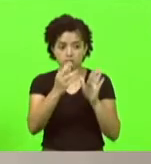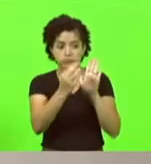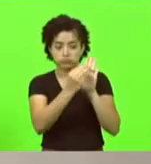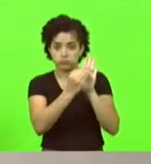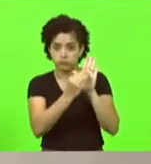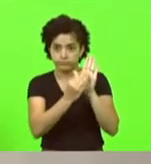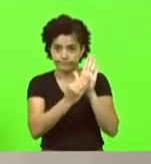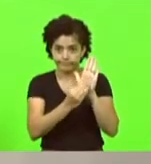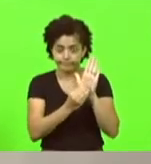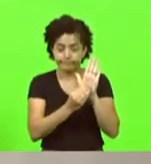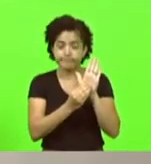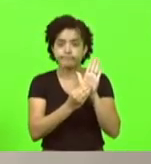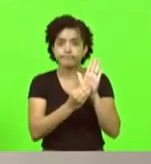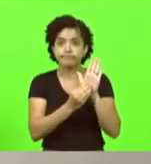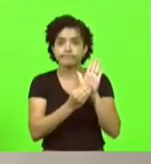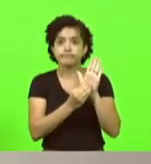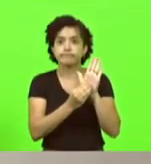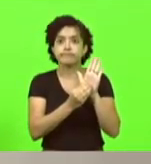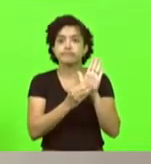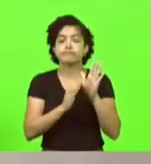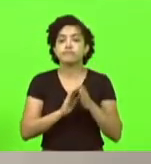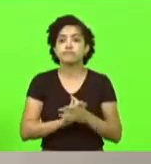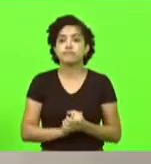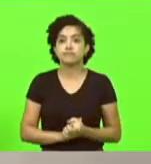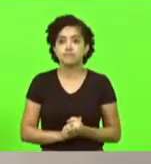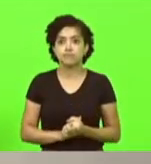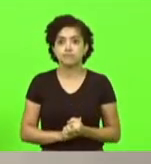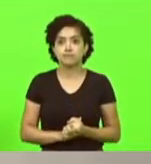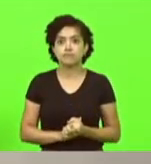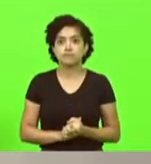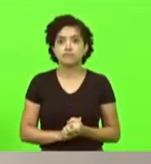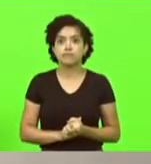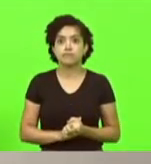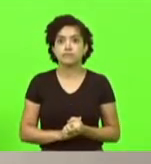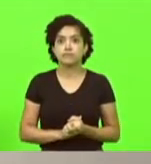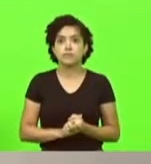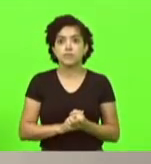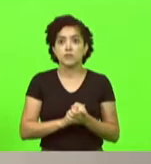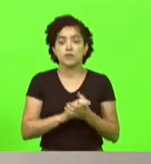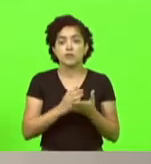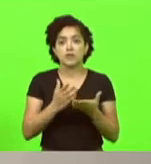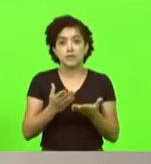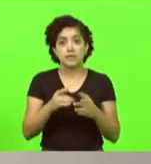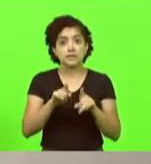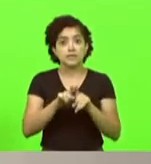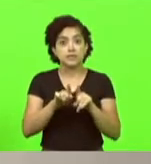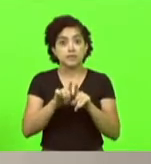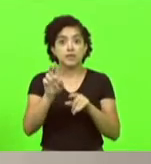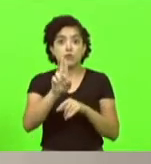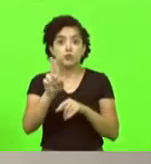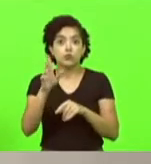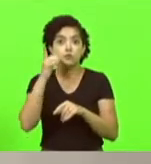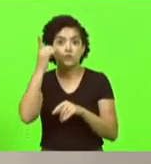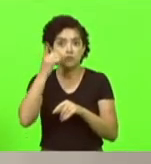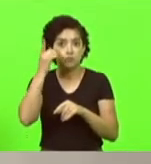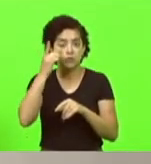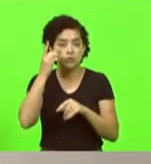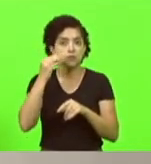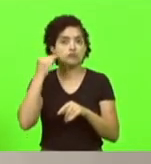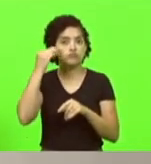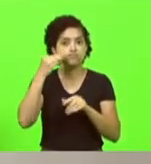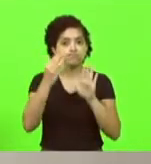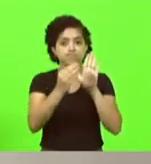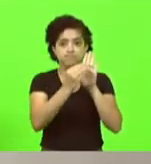apresentado pelo deputado Marcos Vieira, e temos também o nome do deputado Márcio Machado, que